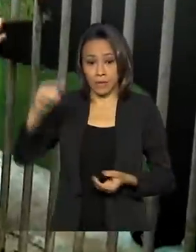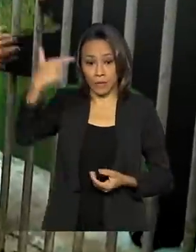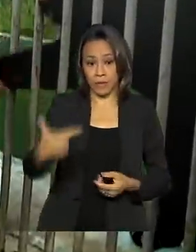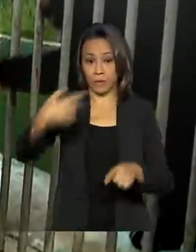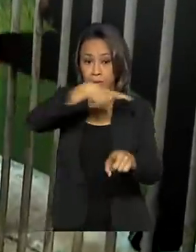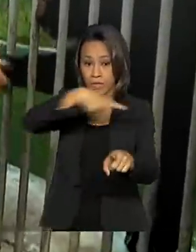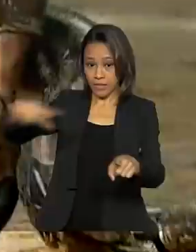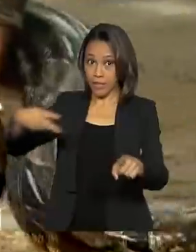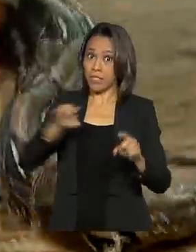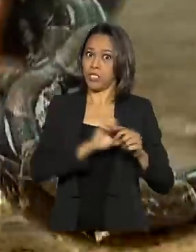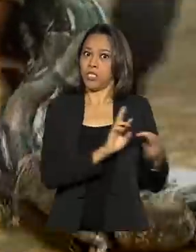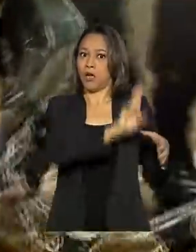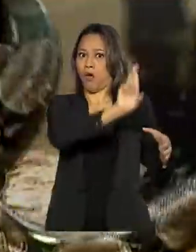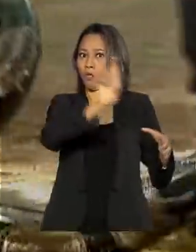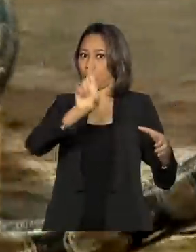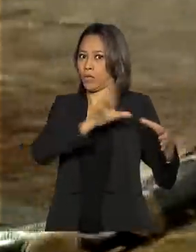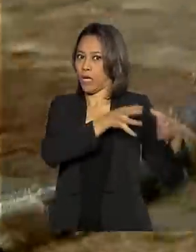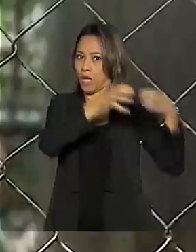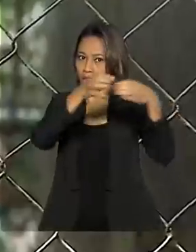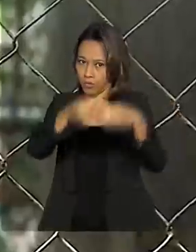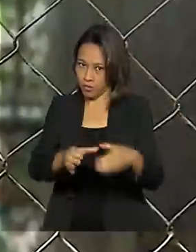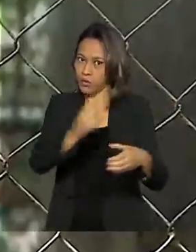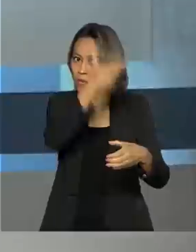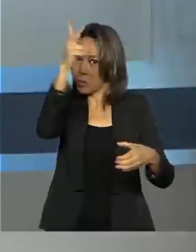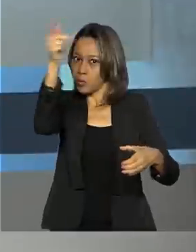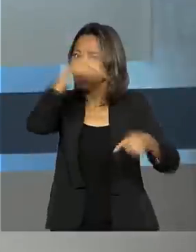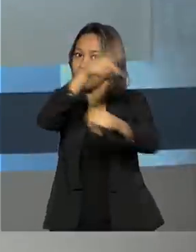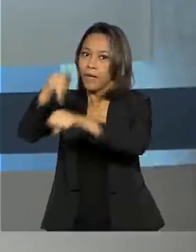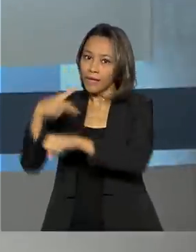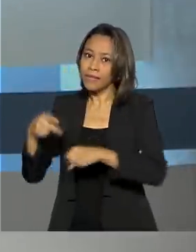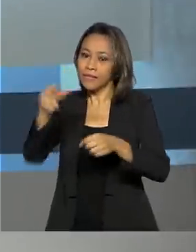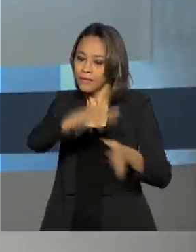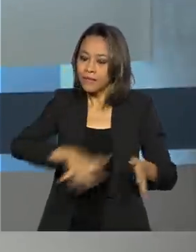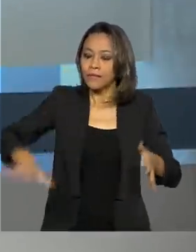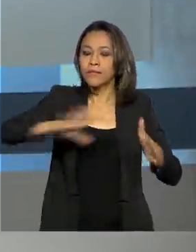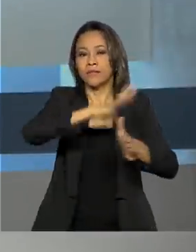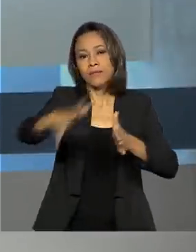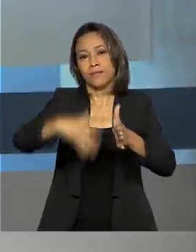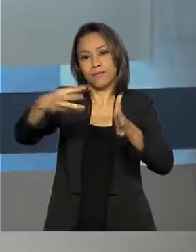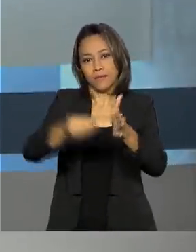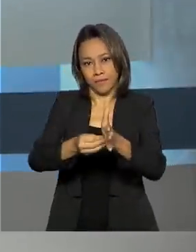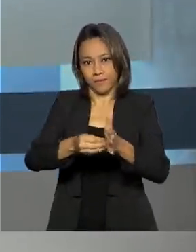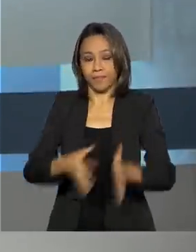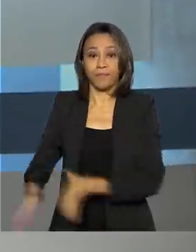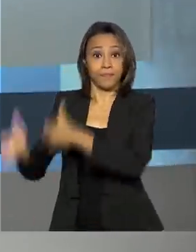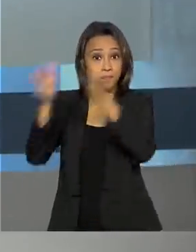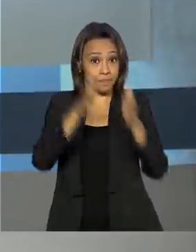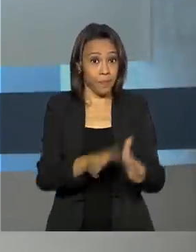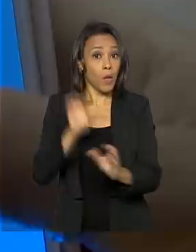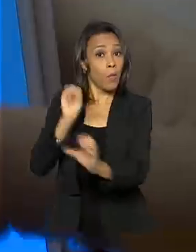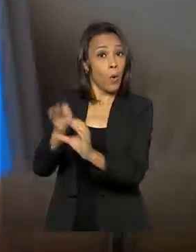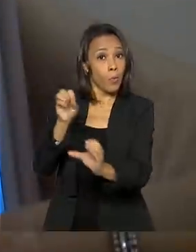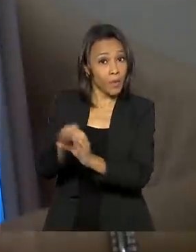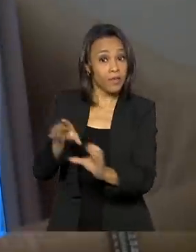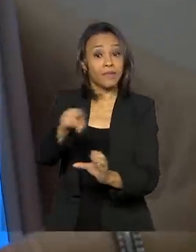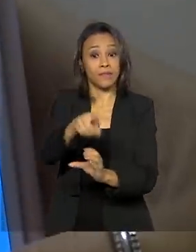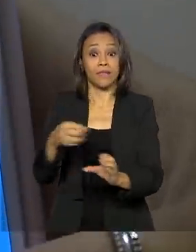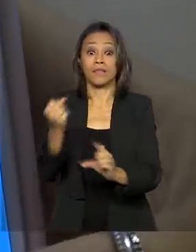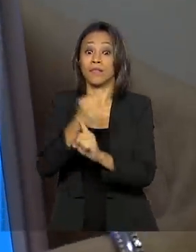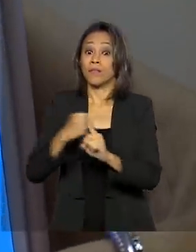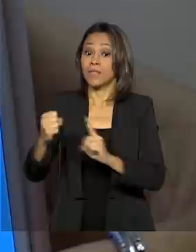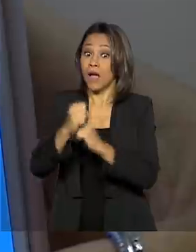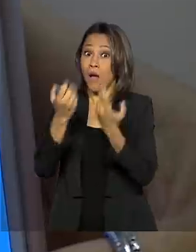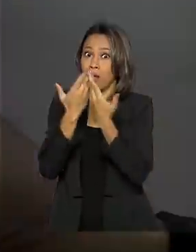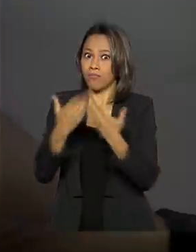Mourão e autoridades estrangeiras na Amazônia. E ainda, poupança social ultrapassa a marca de 100